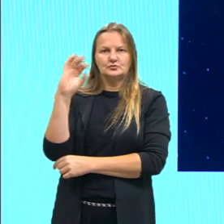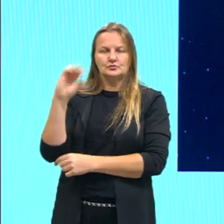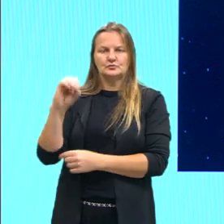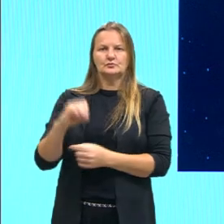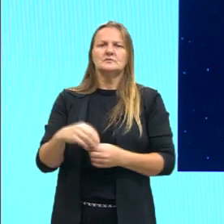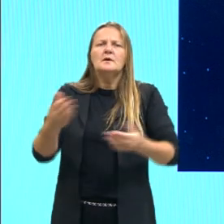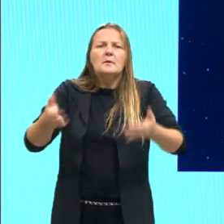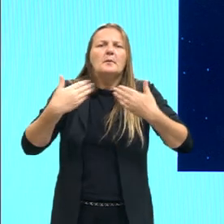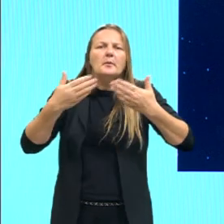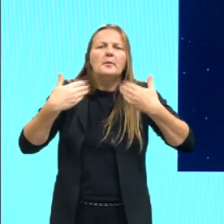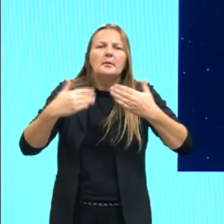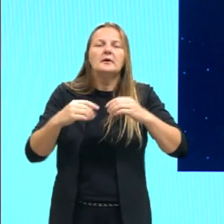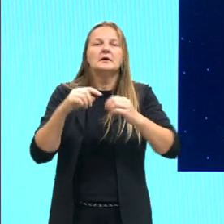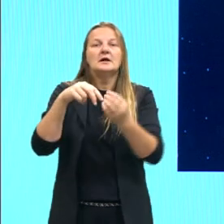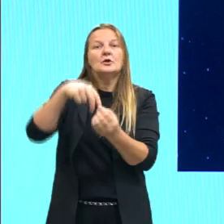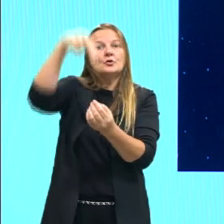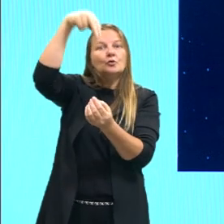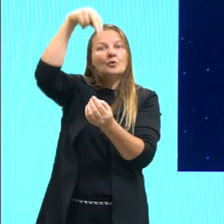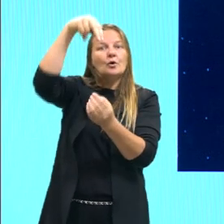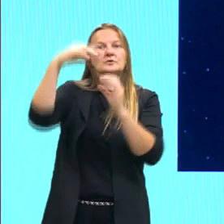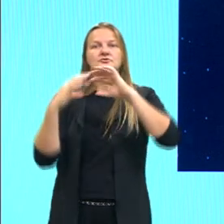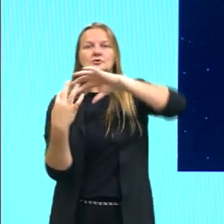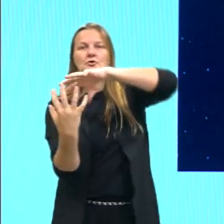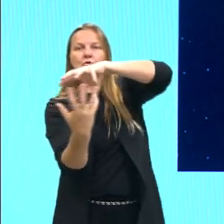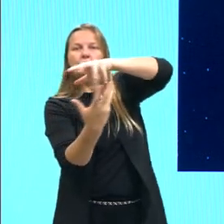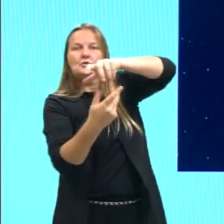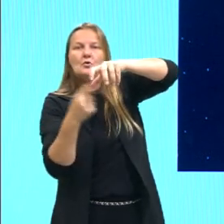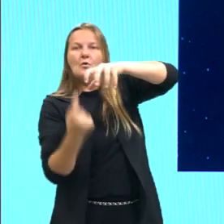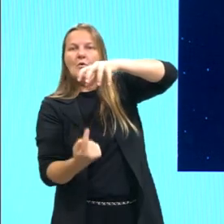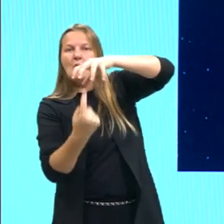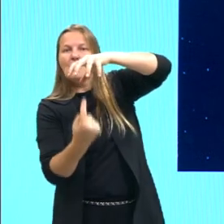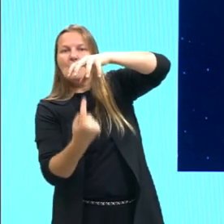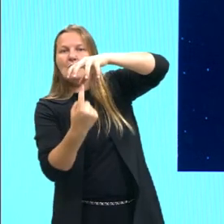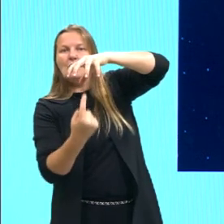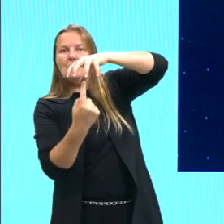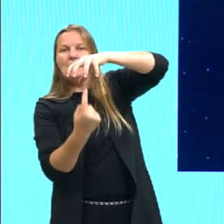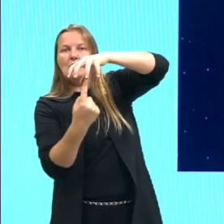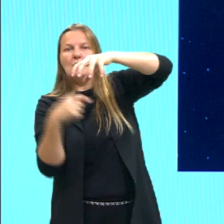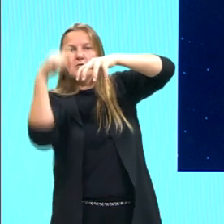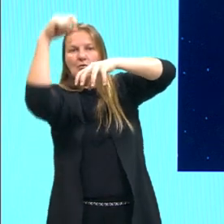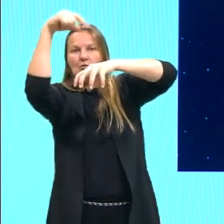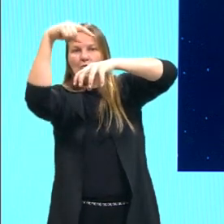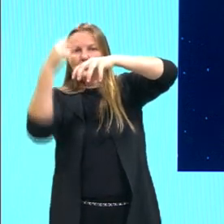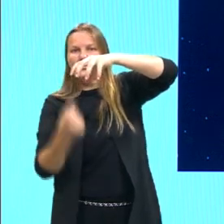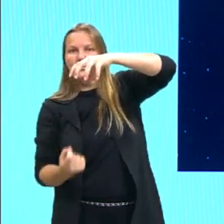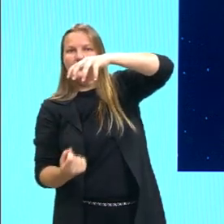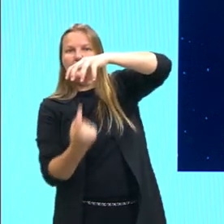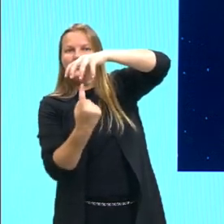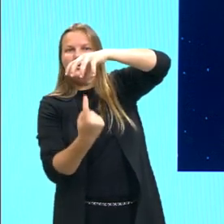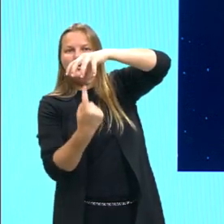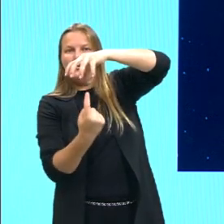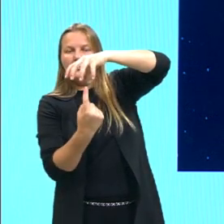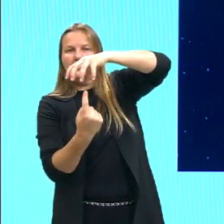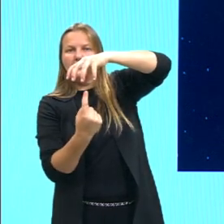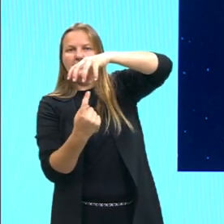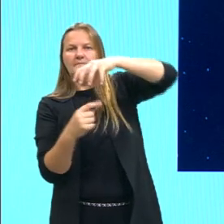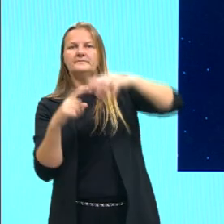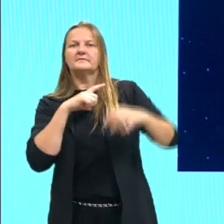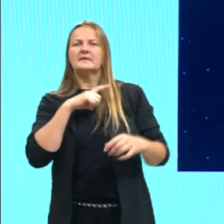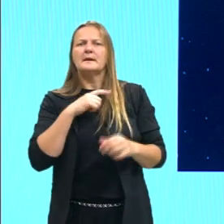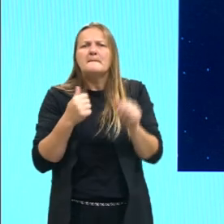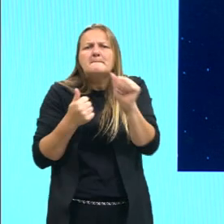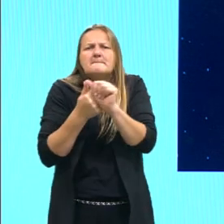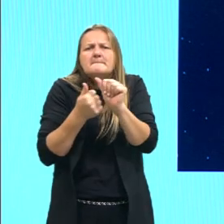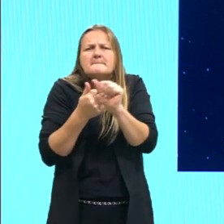no hemisfério Norte, quando a ponta do eixo, né, tá apontada aqui pro Sol, então nós vamos ter o Sol em Zenit, né, bem